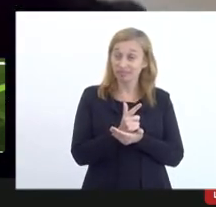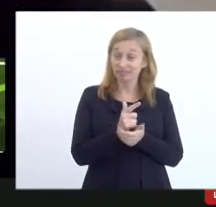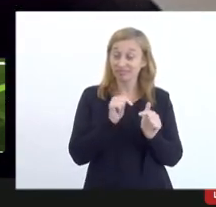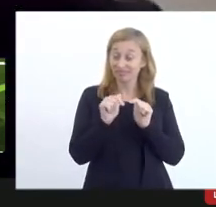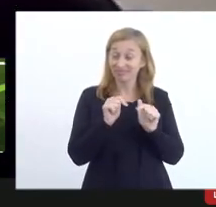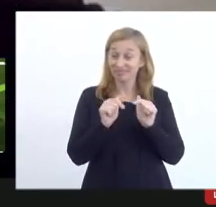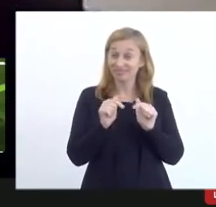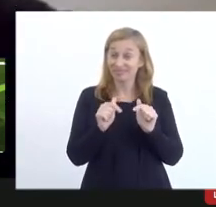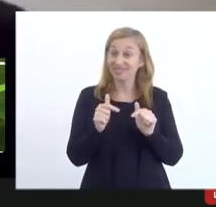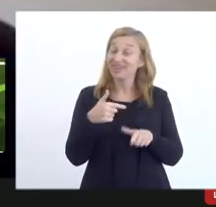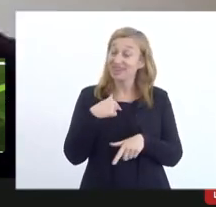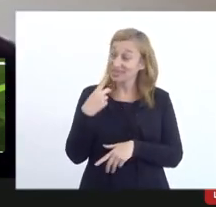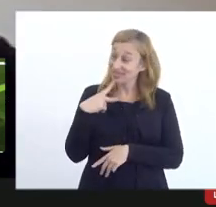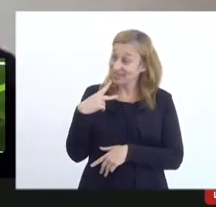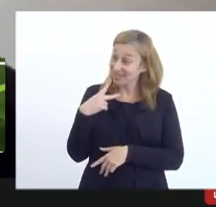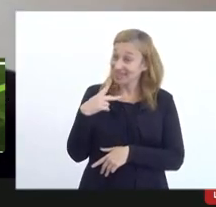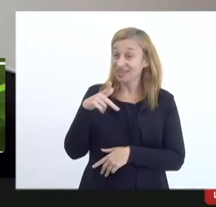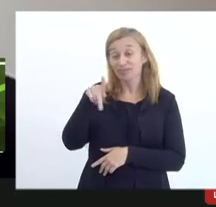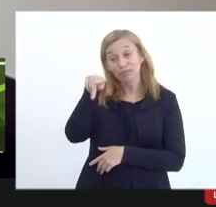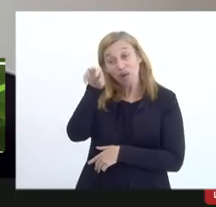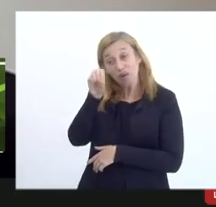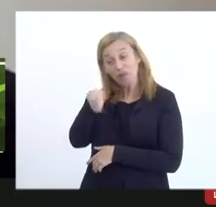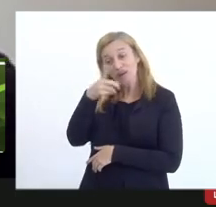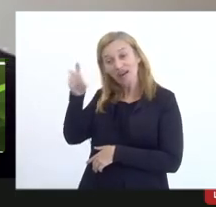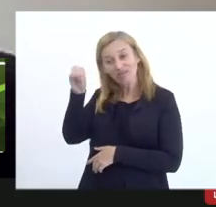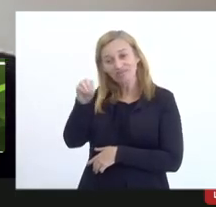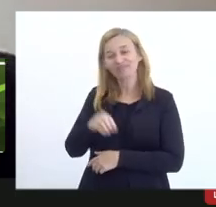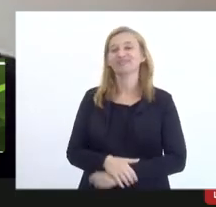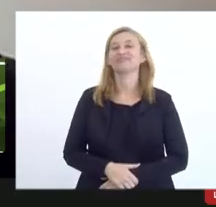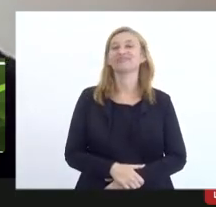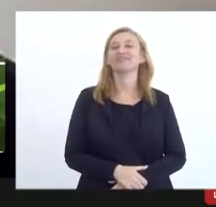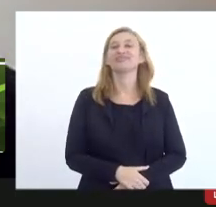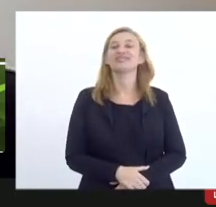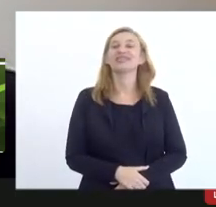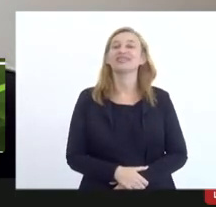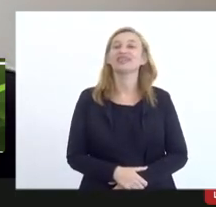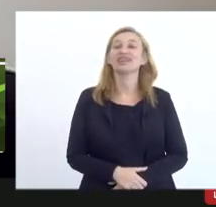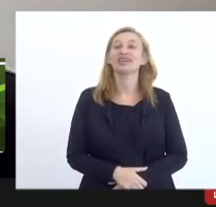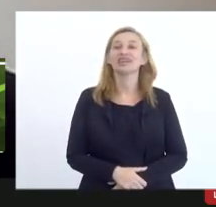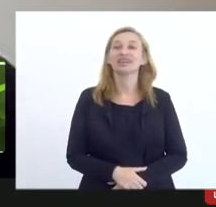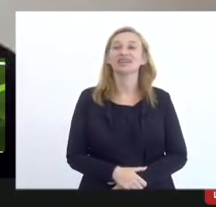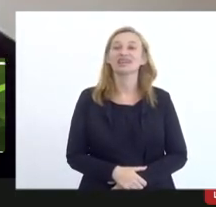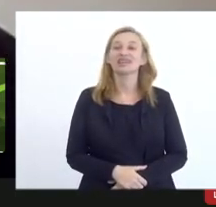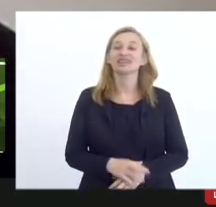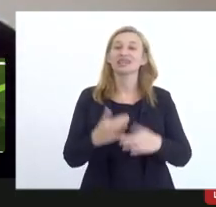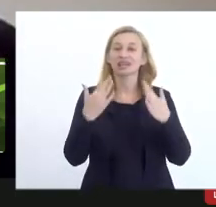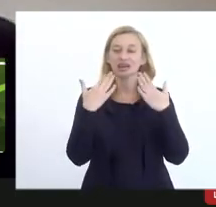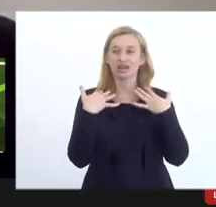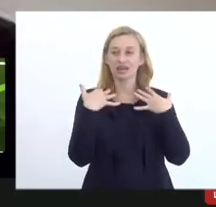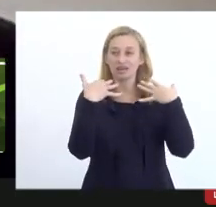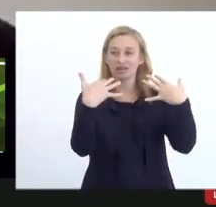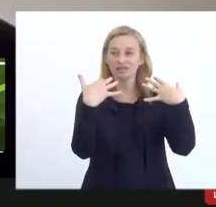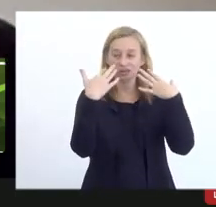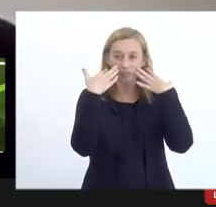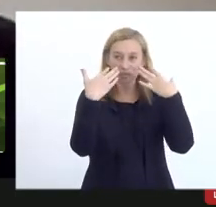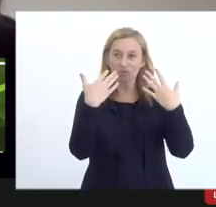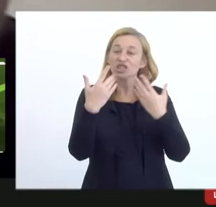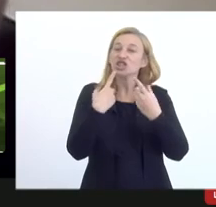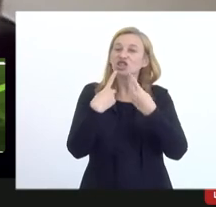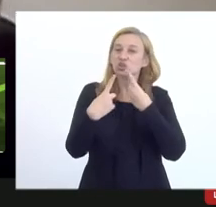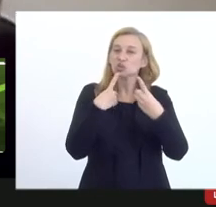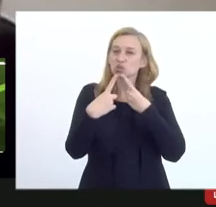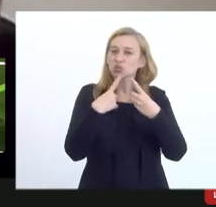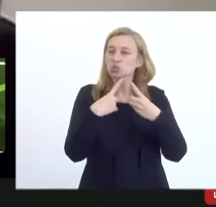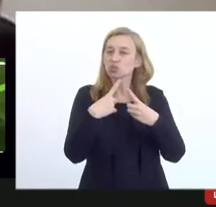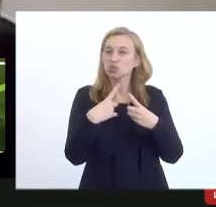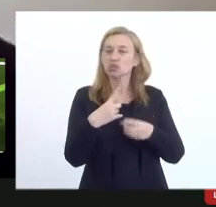contas ao Paulão. Paulão, na audiência pública que a gente discutiu o processo